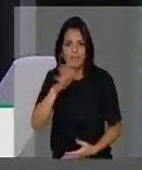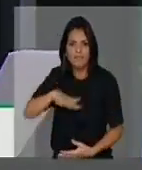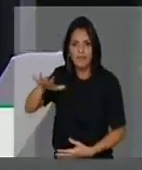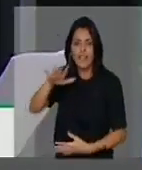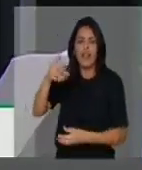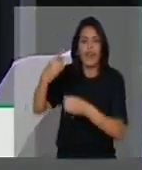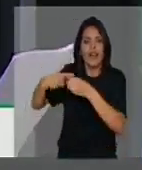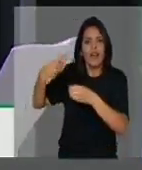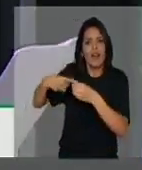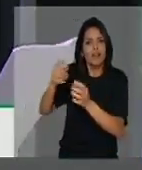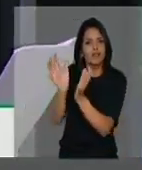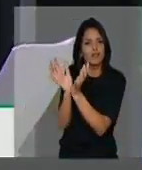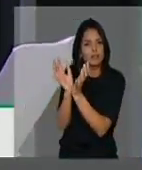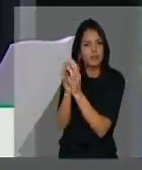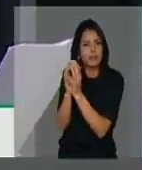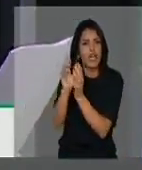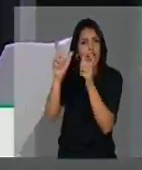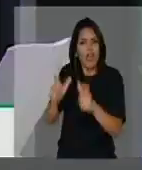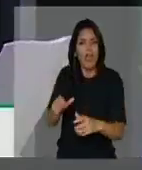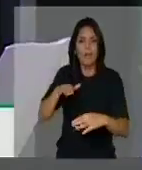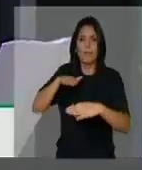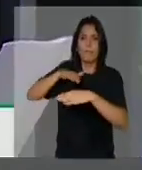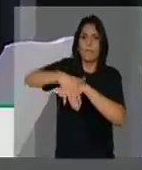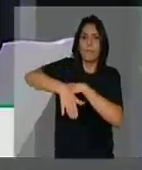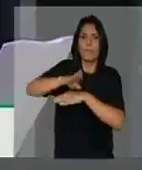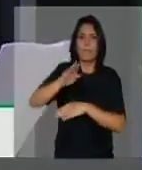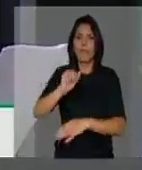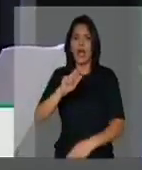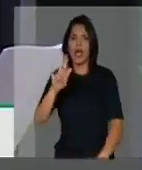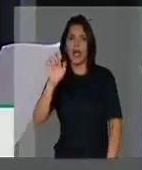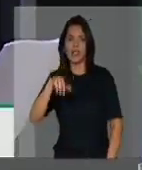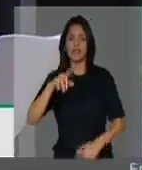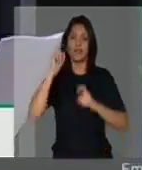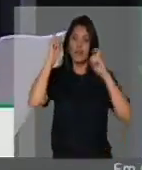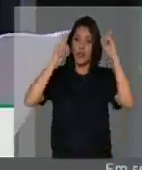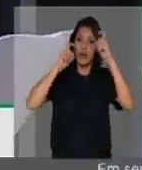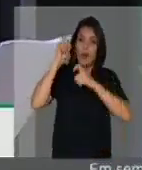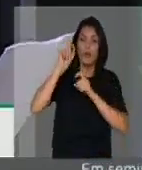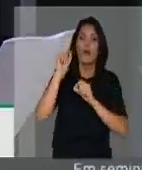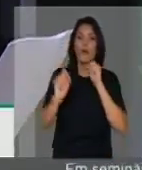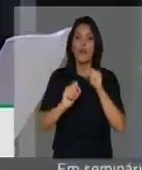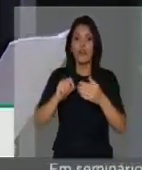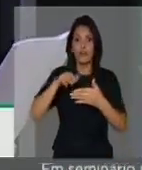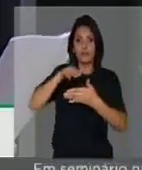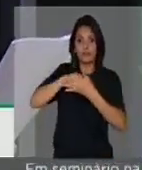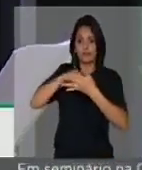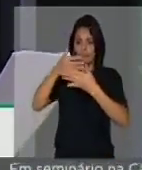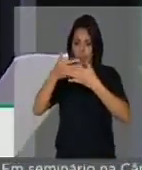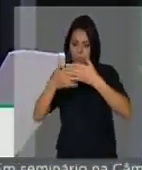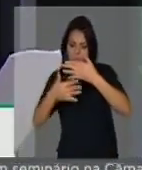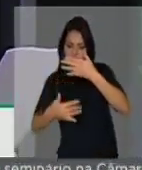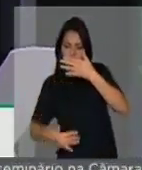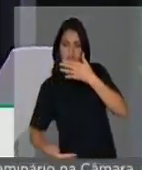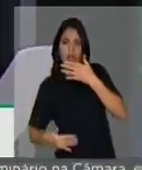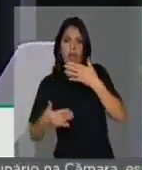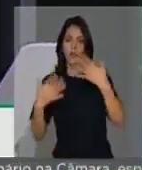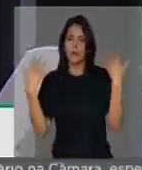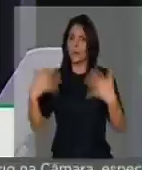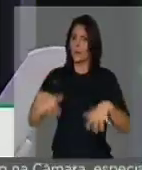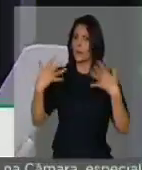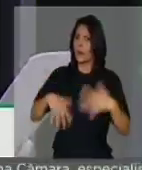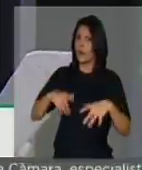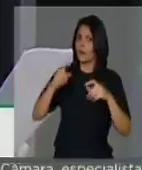localizada a barragem, causa mais preocupações às condições da estrutura física da represa. A situação é tão